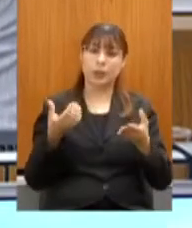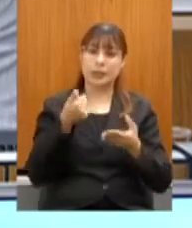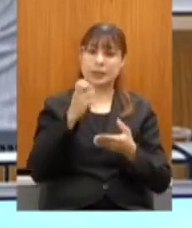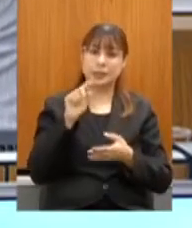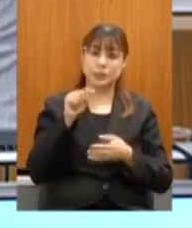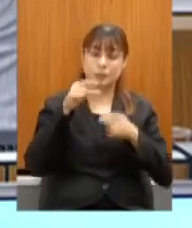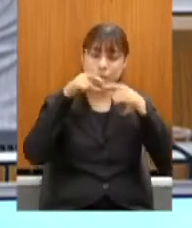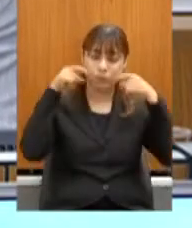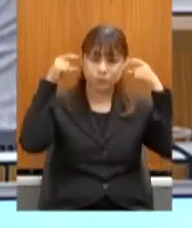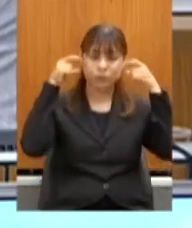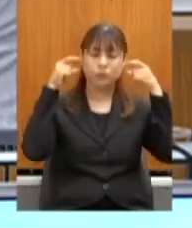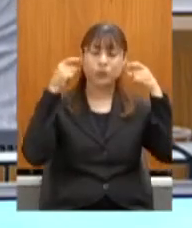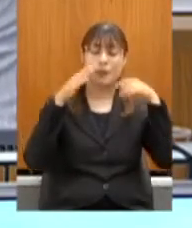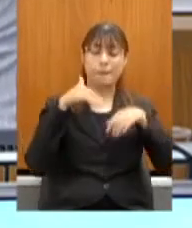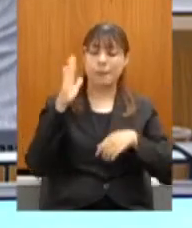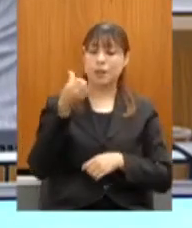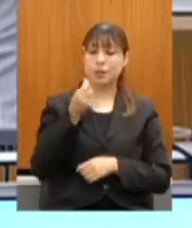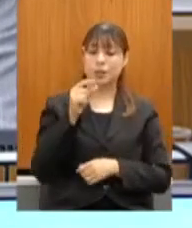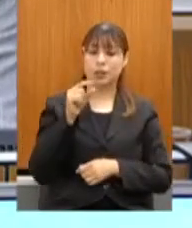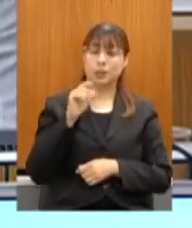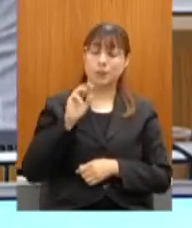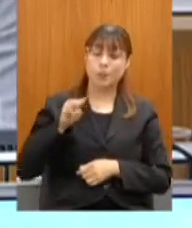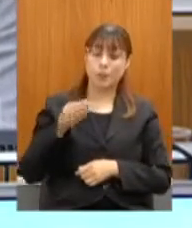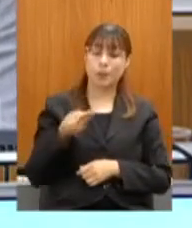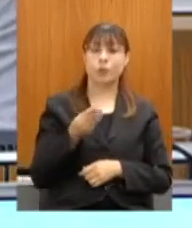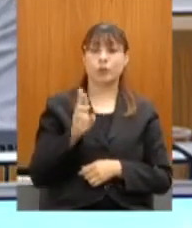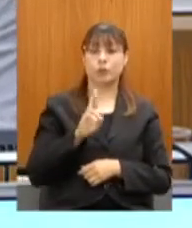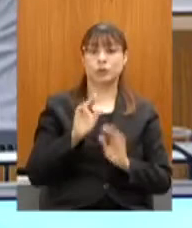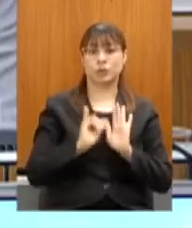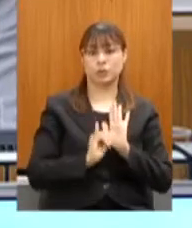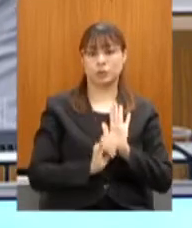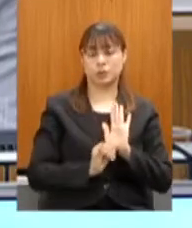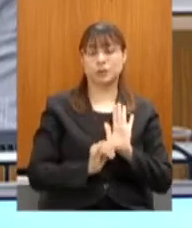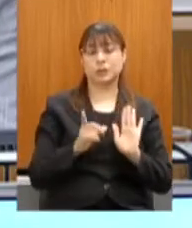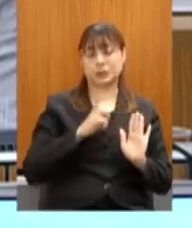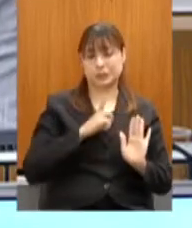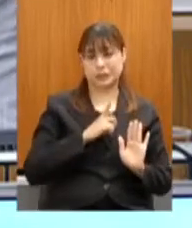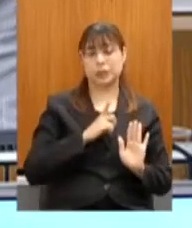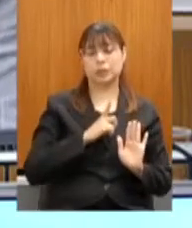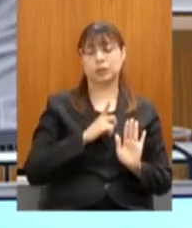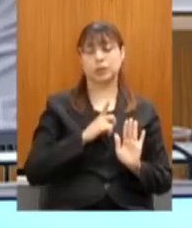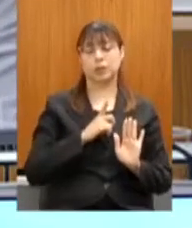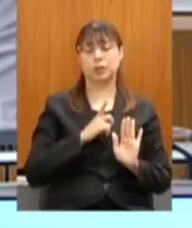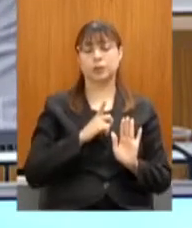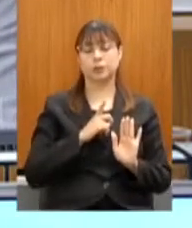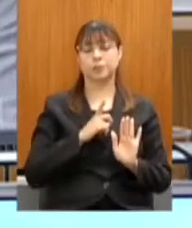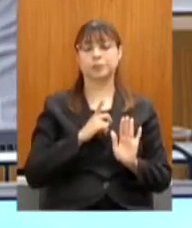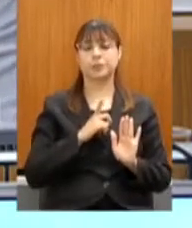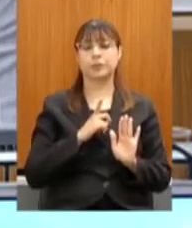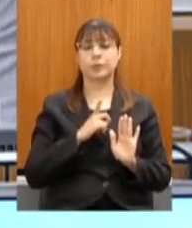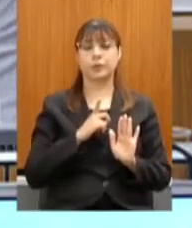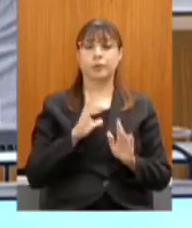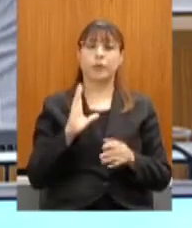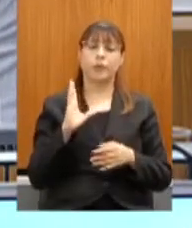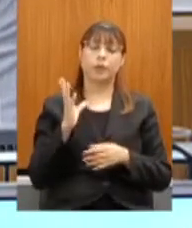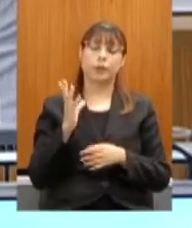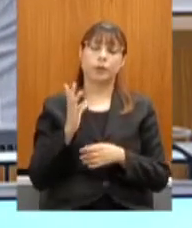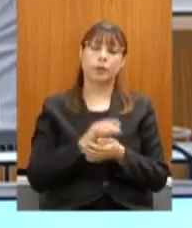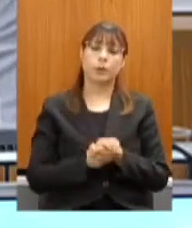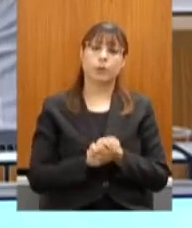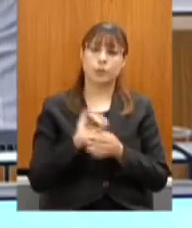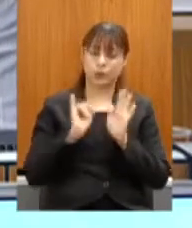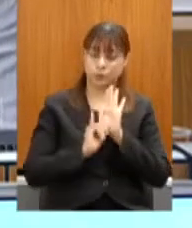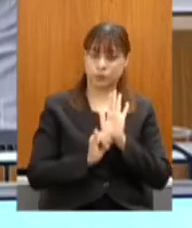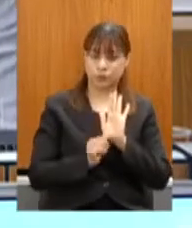de 6 milhões de reais em editais, houve um edital chamado Arte Salva, onde nós premiamos 1.300 pessoas,